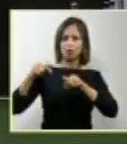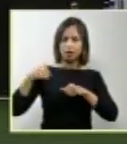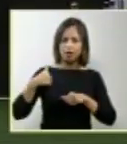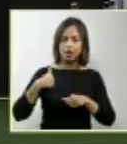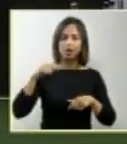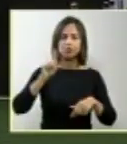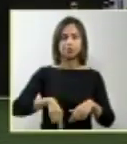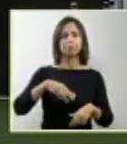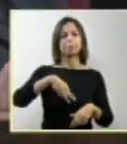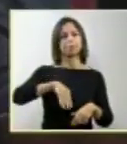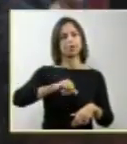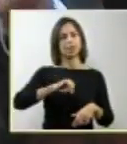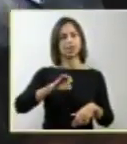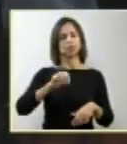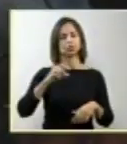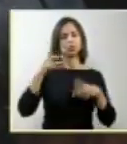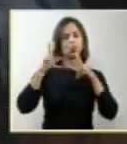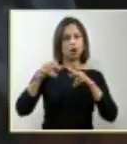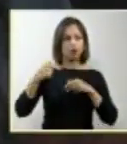questionamento?